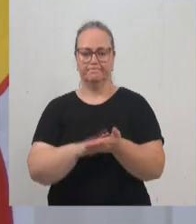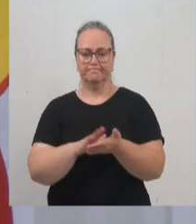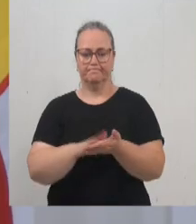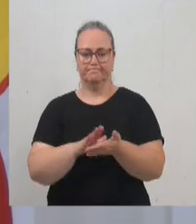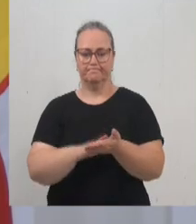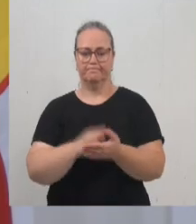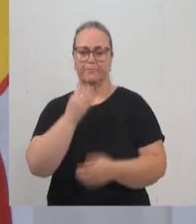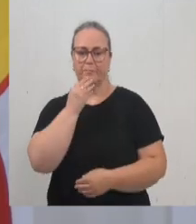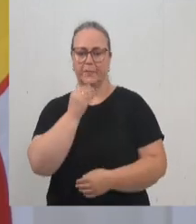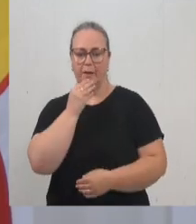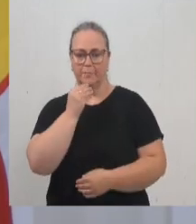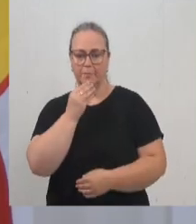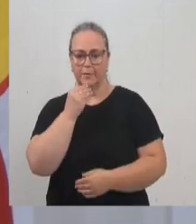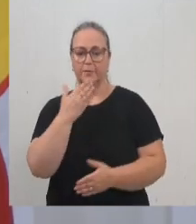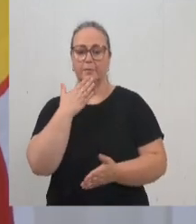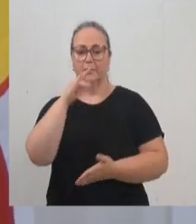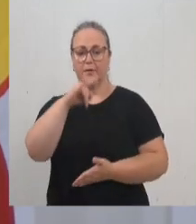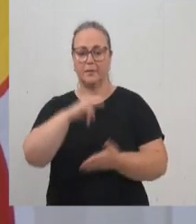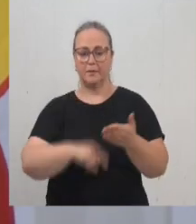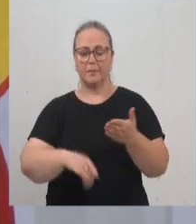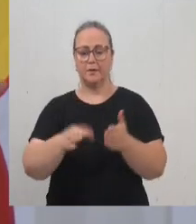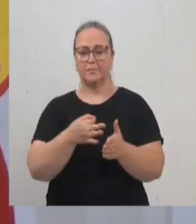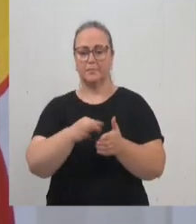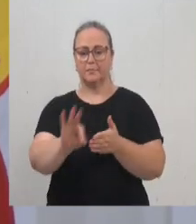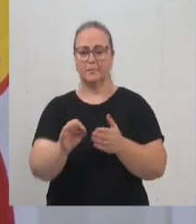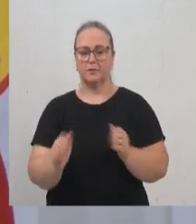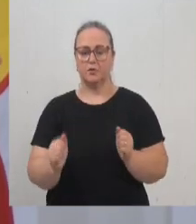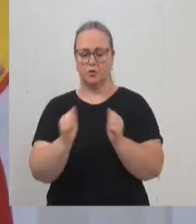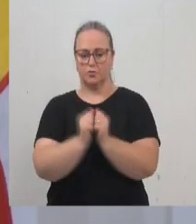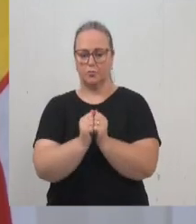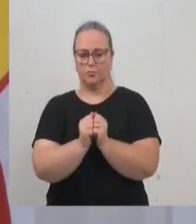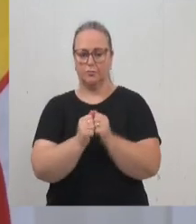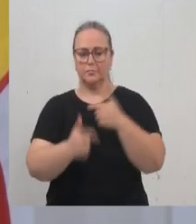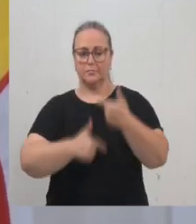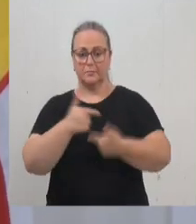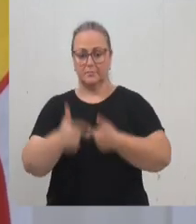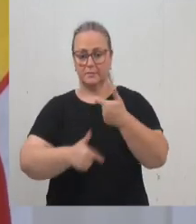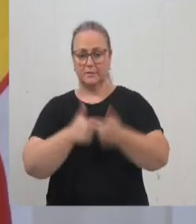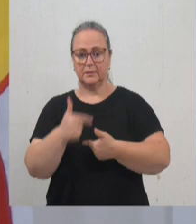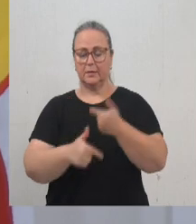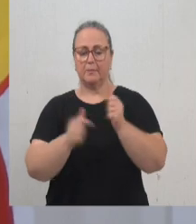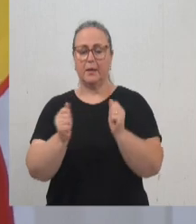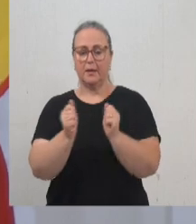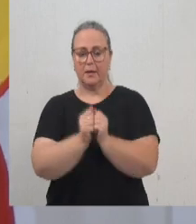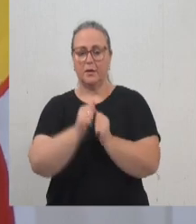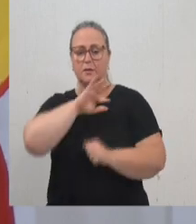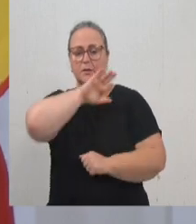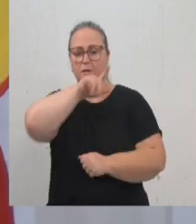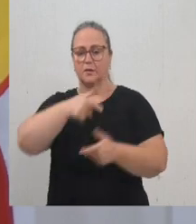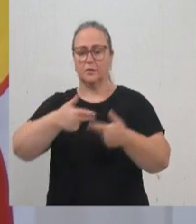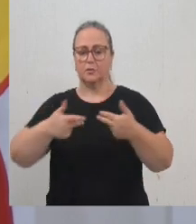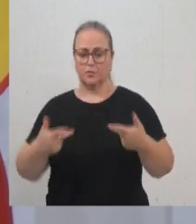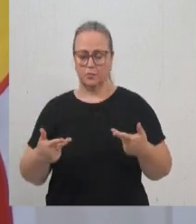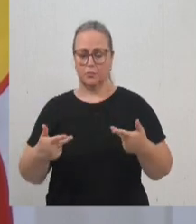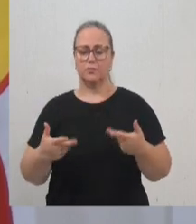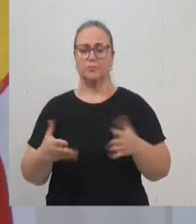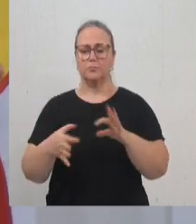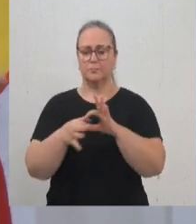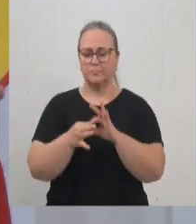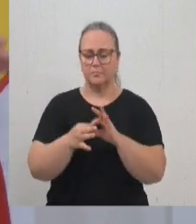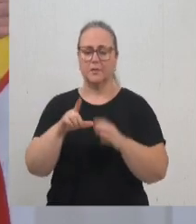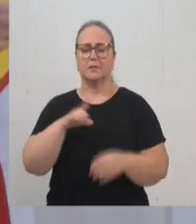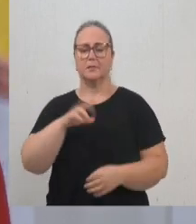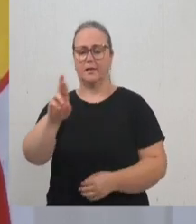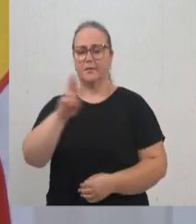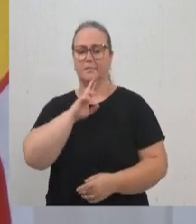Bruno, que a gente fez o requerimento assinado em conjunto. E quando a gente trabalha com a causa animal, em parceria, a gente tem